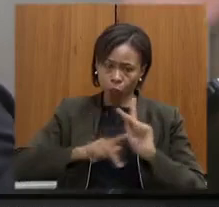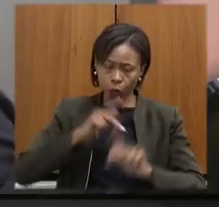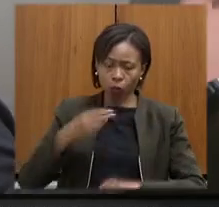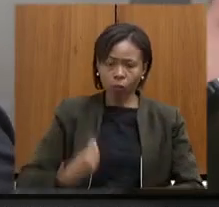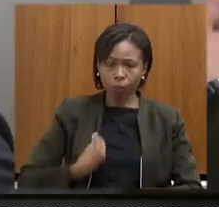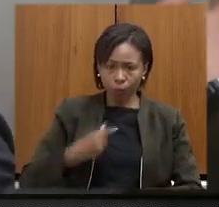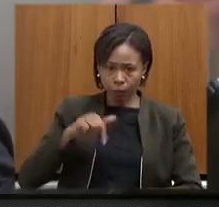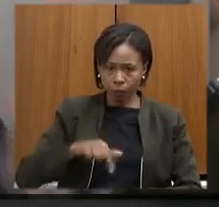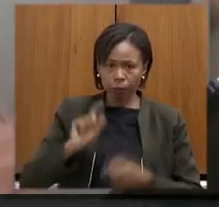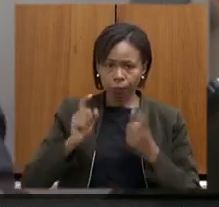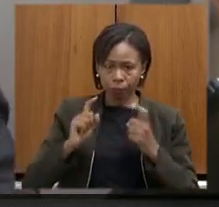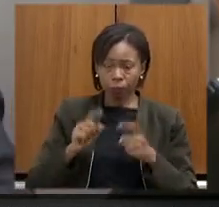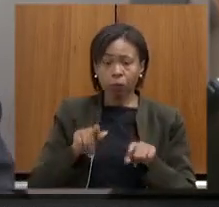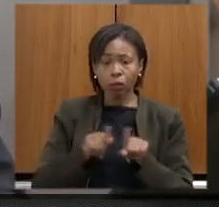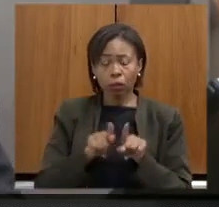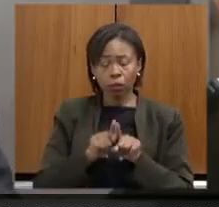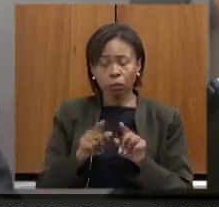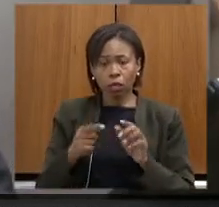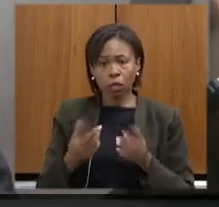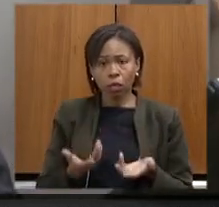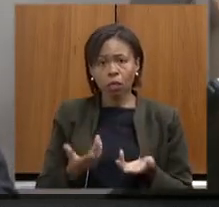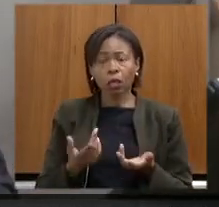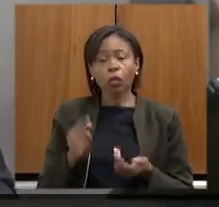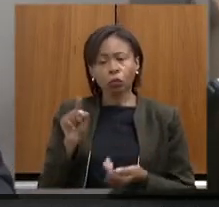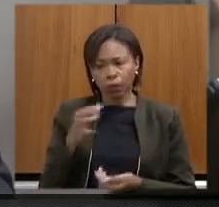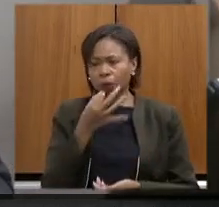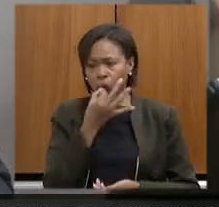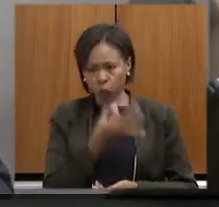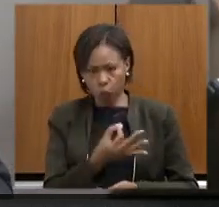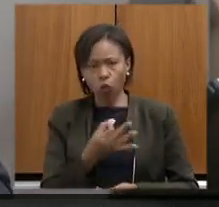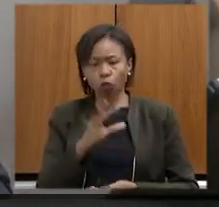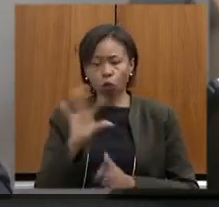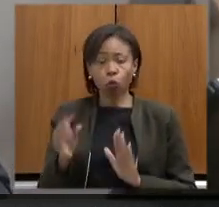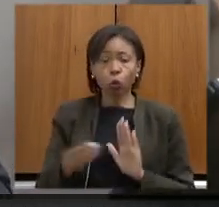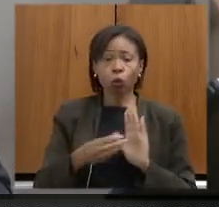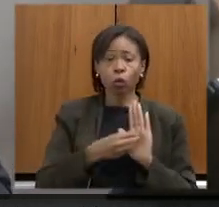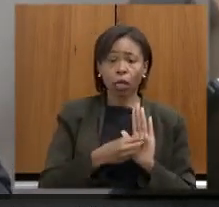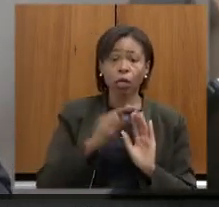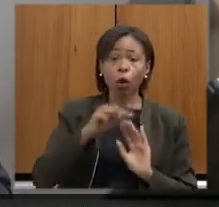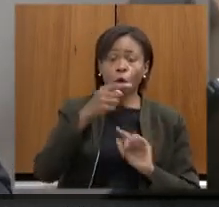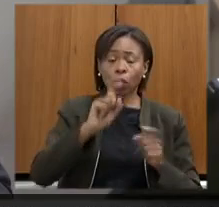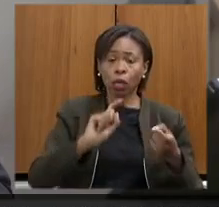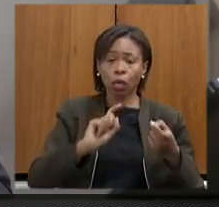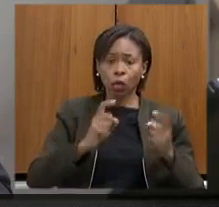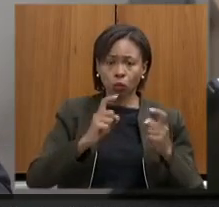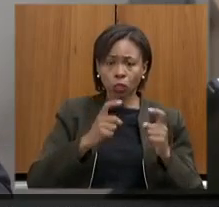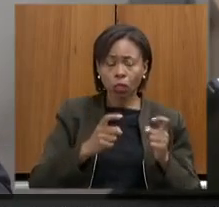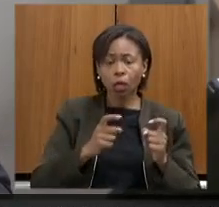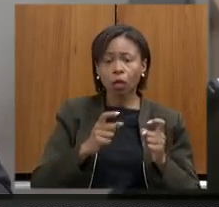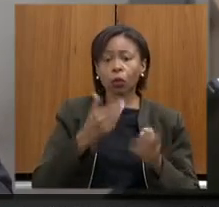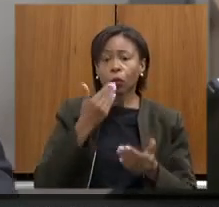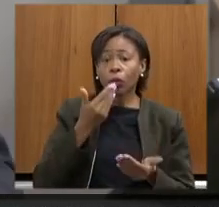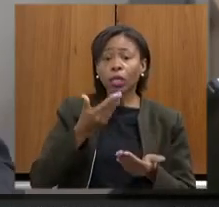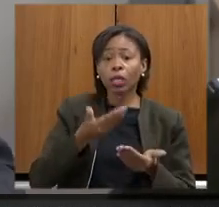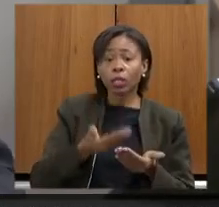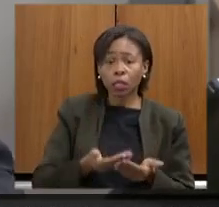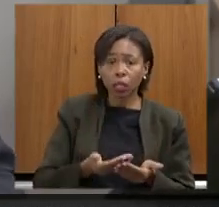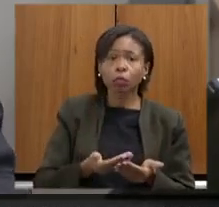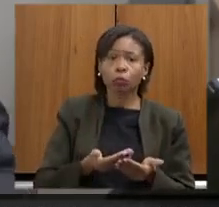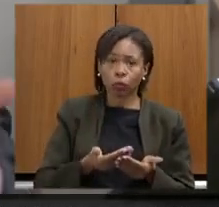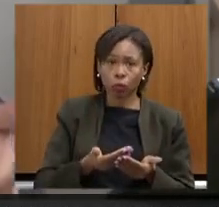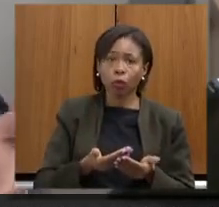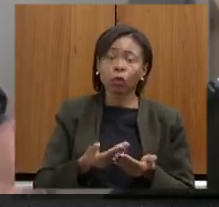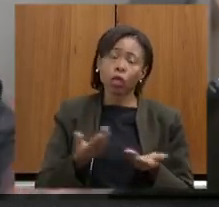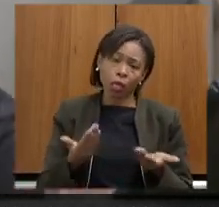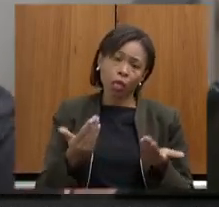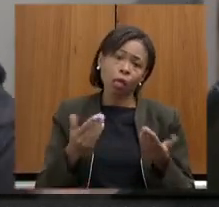vou colocar como vossa excelência sugeriu na próxima reunião da comissão o requerimento colocado que não tem só a ver